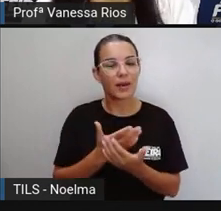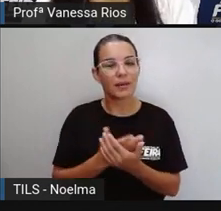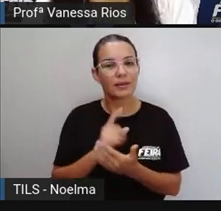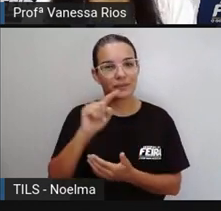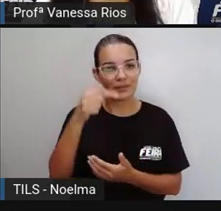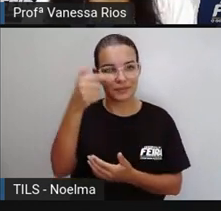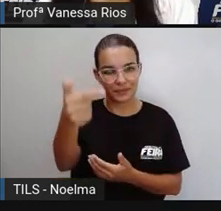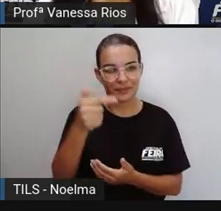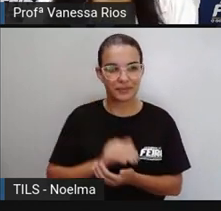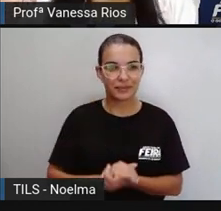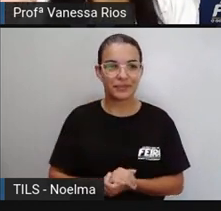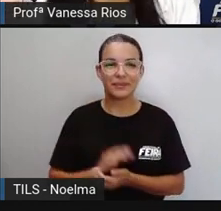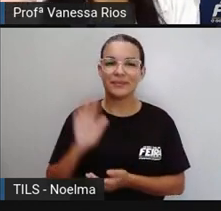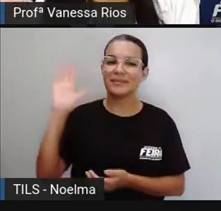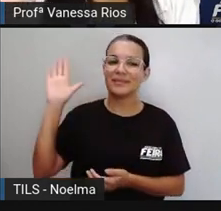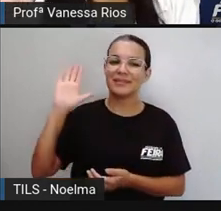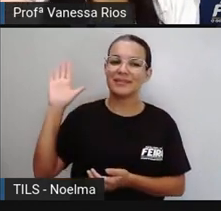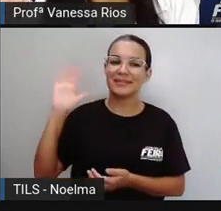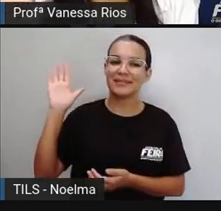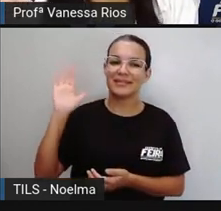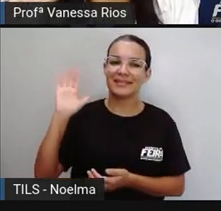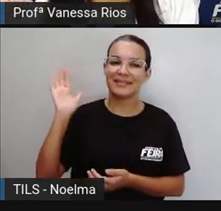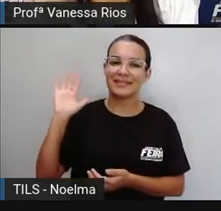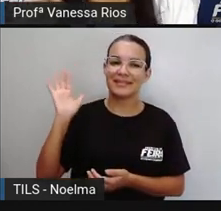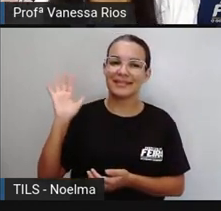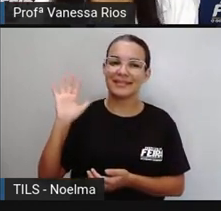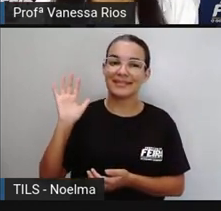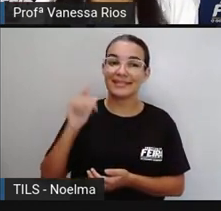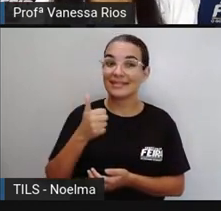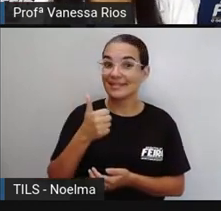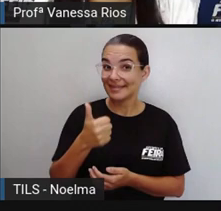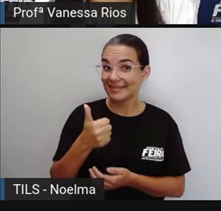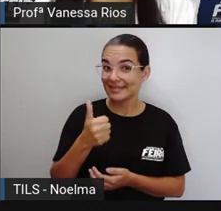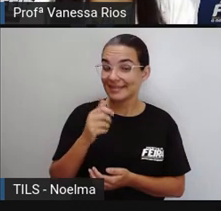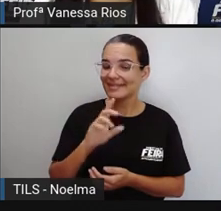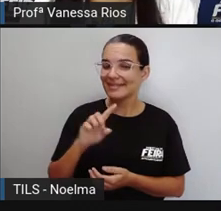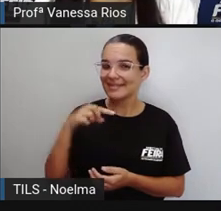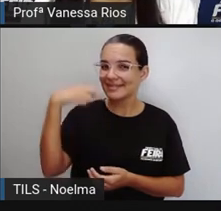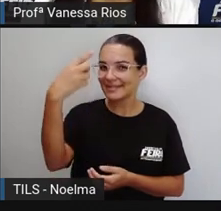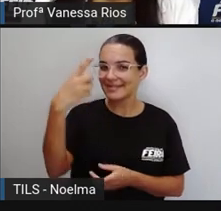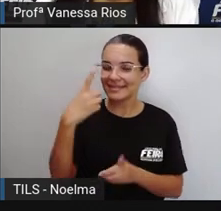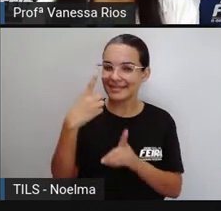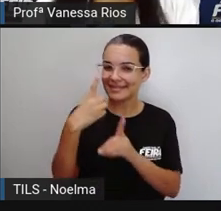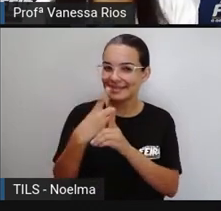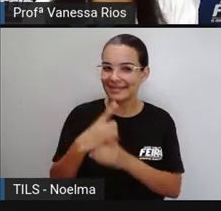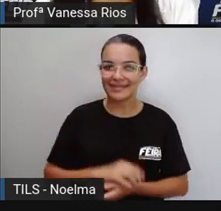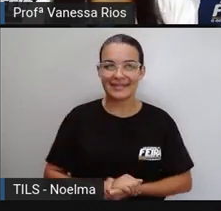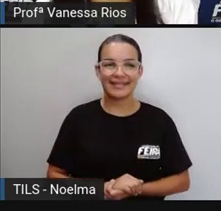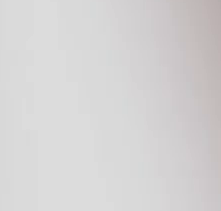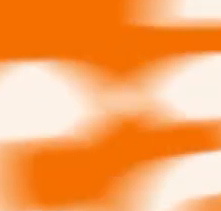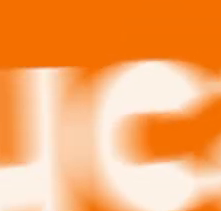que virão. Então, ó, tchau, tchau e até o nosso próximo encontro.